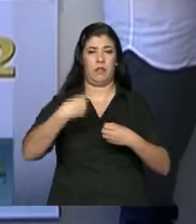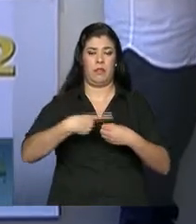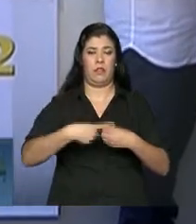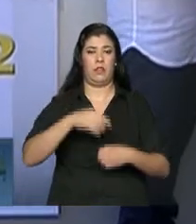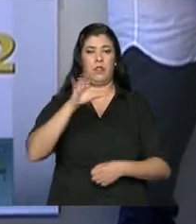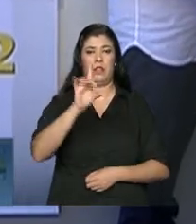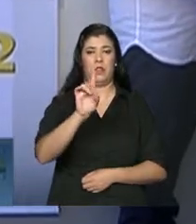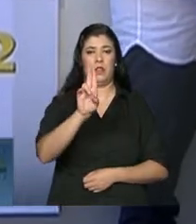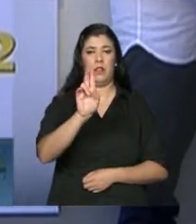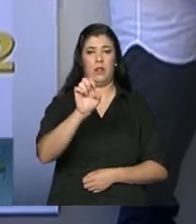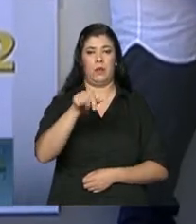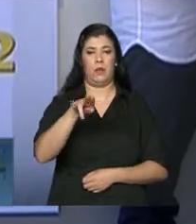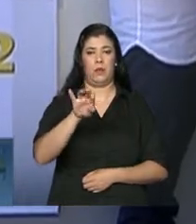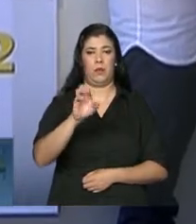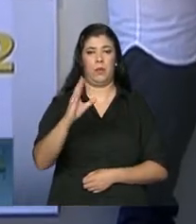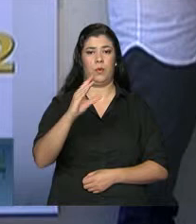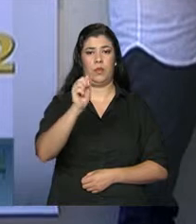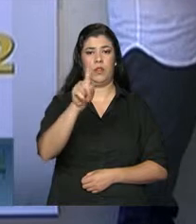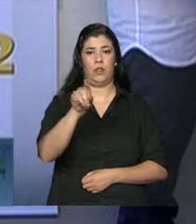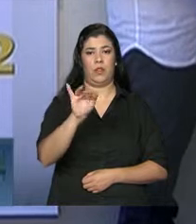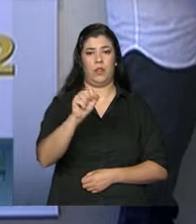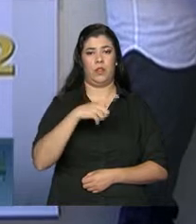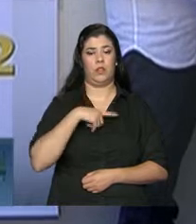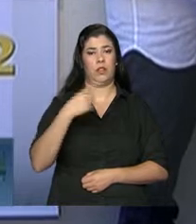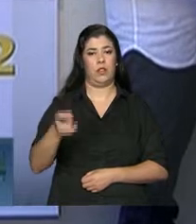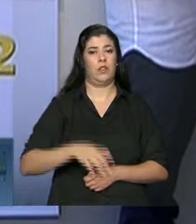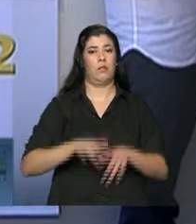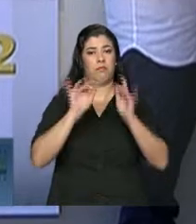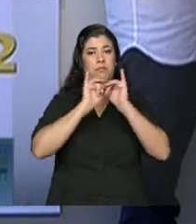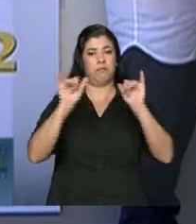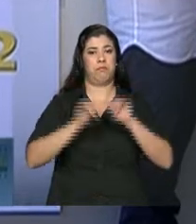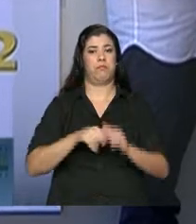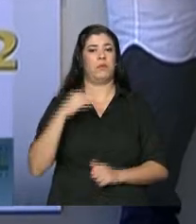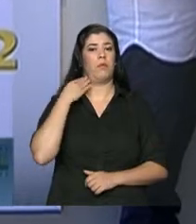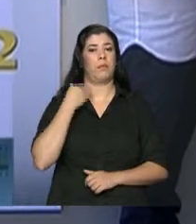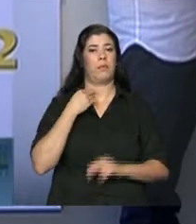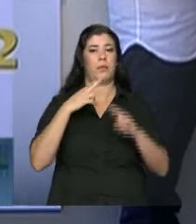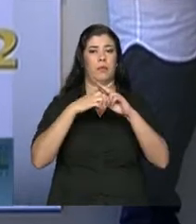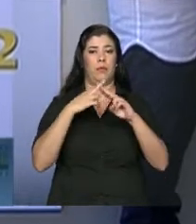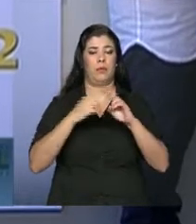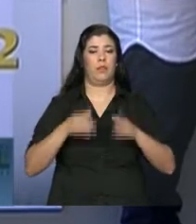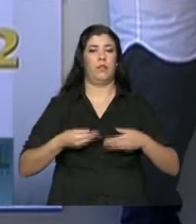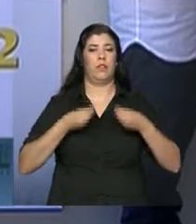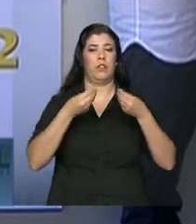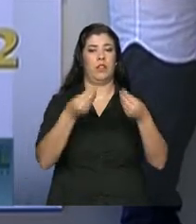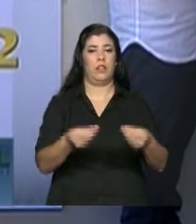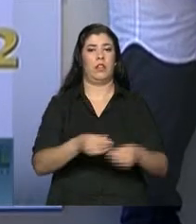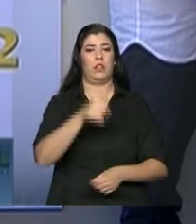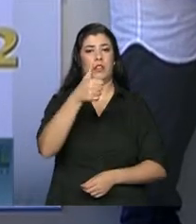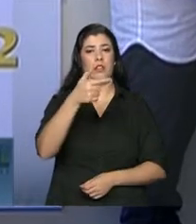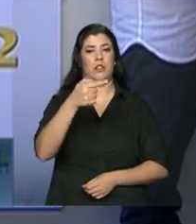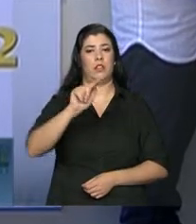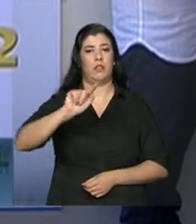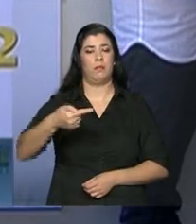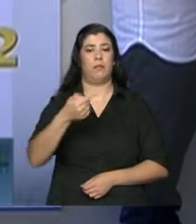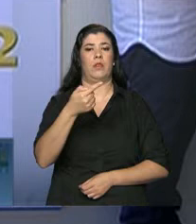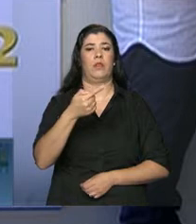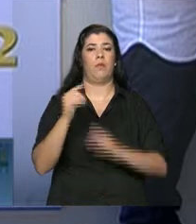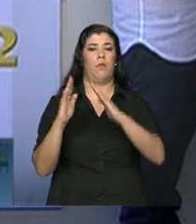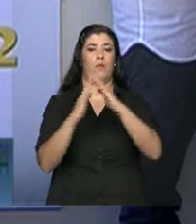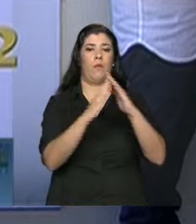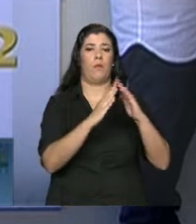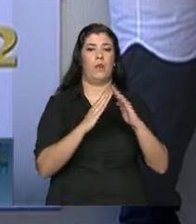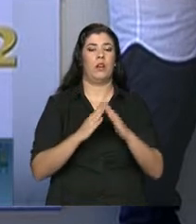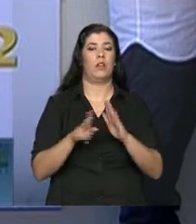Segundo a Caixa Econômica Federal, até agora já foram entregues 17 mil unidades do programa,